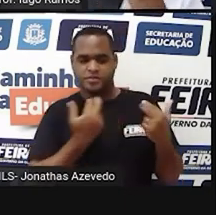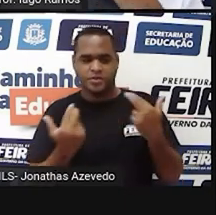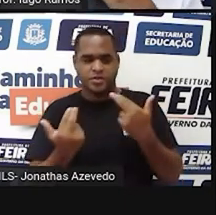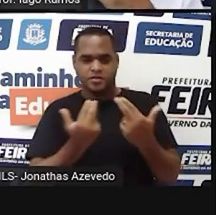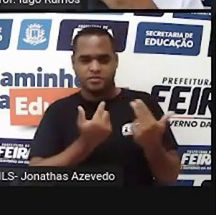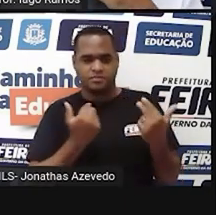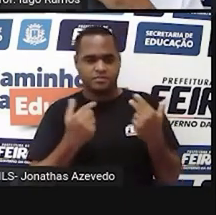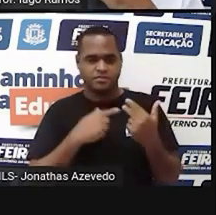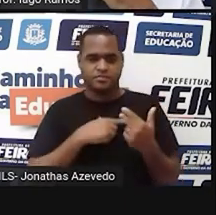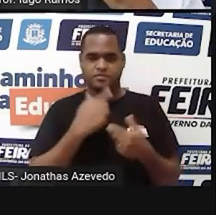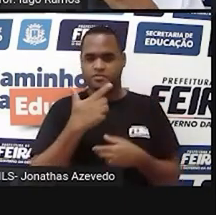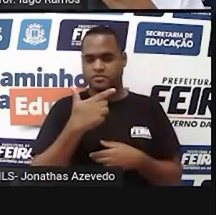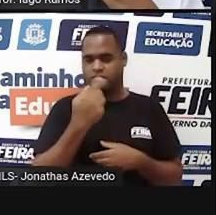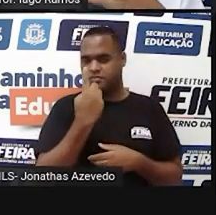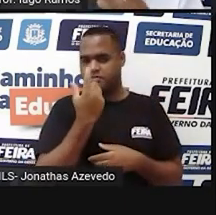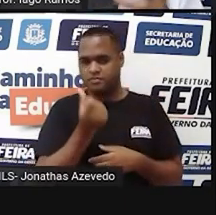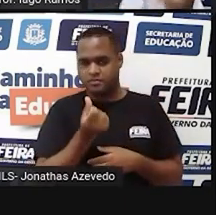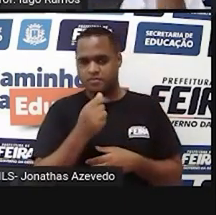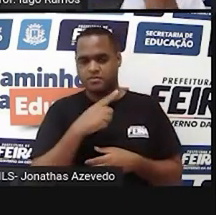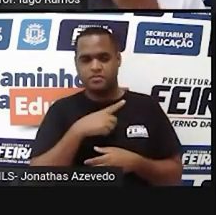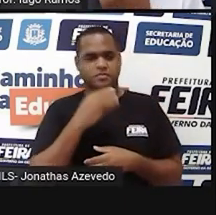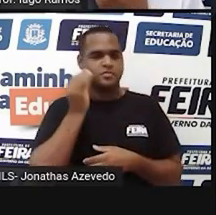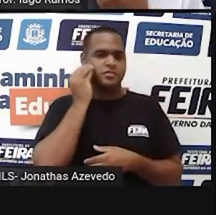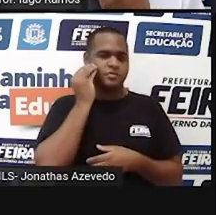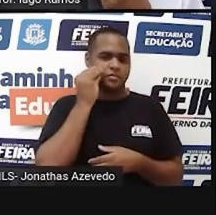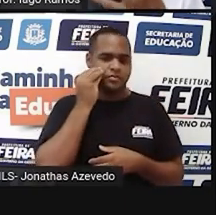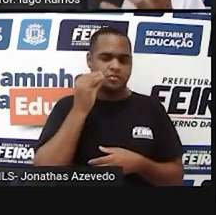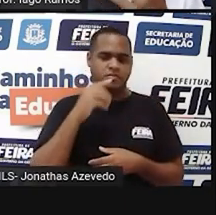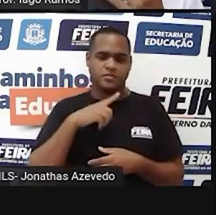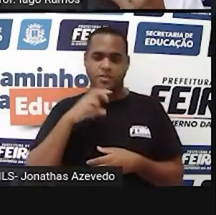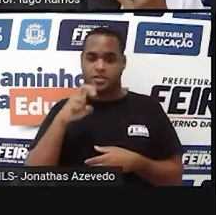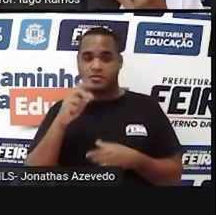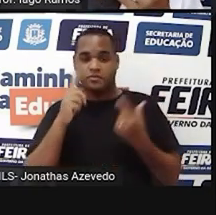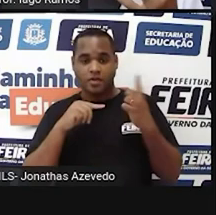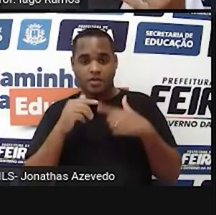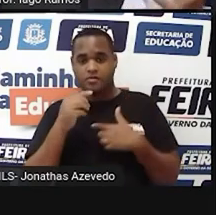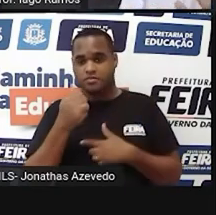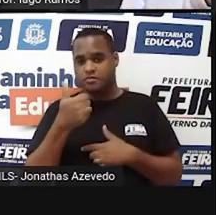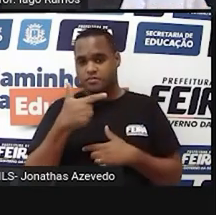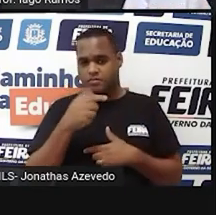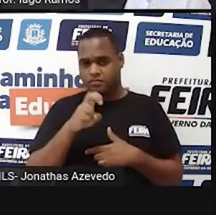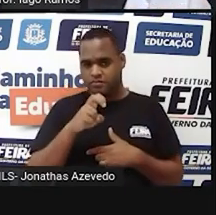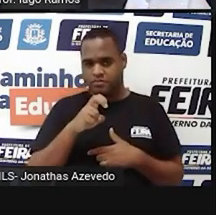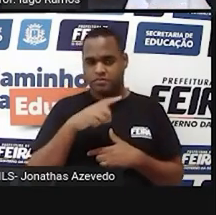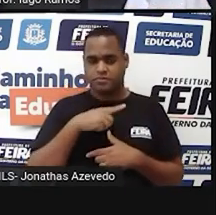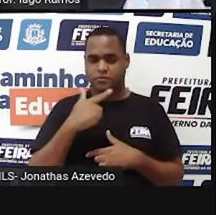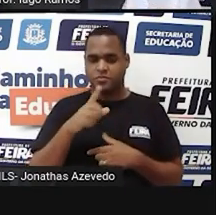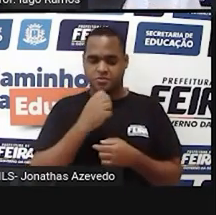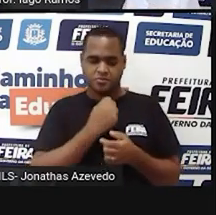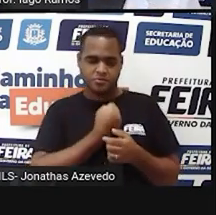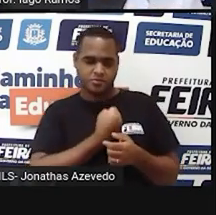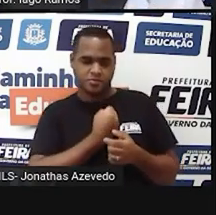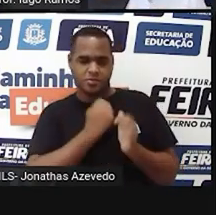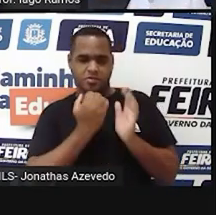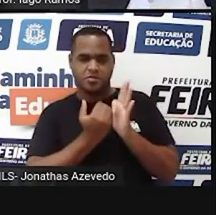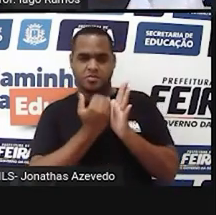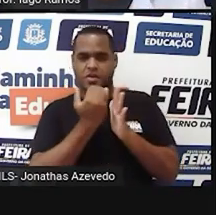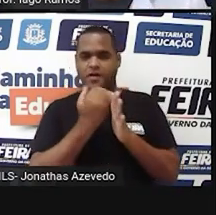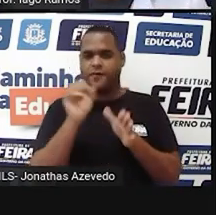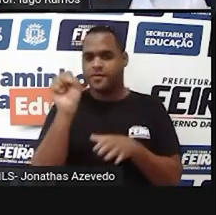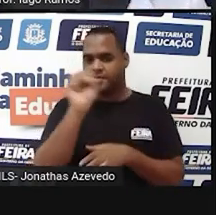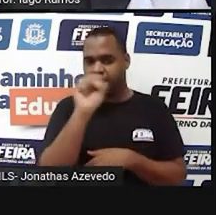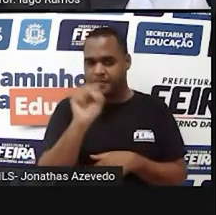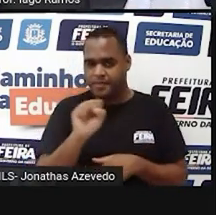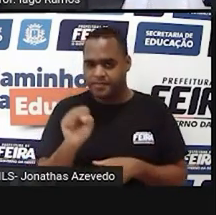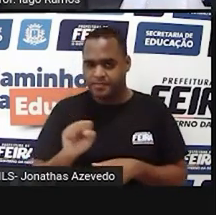216. Testando ali com 5 no dado, é 125. Então, pega um número maior que 5, vamos apagar isso